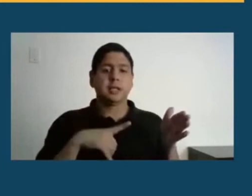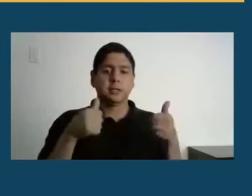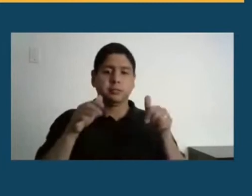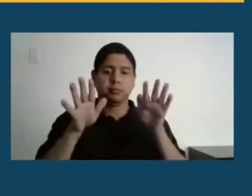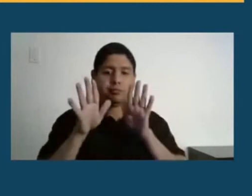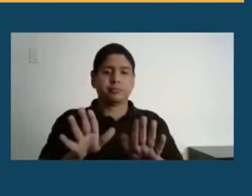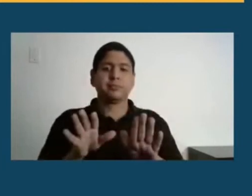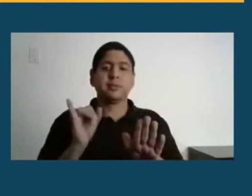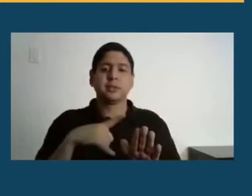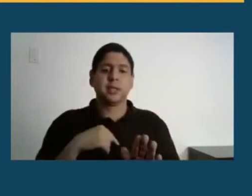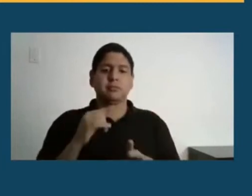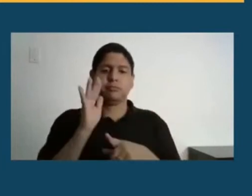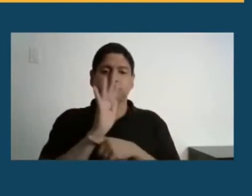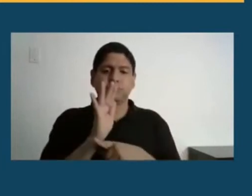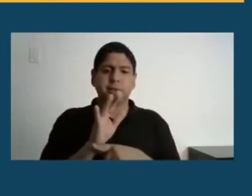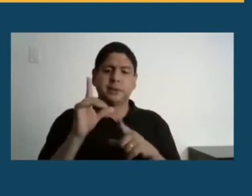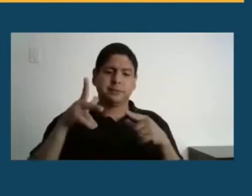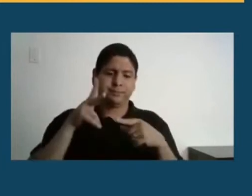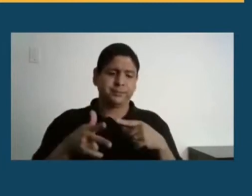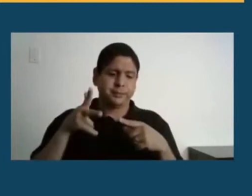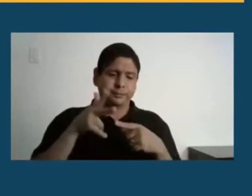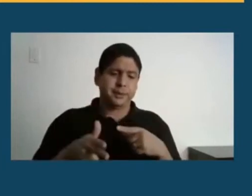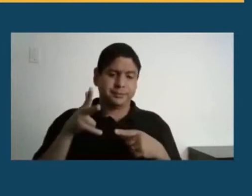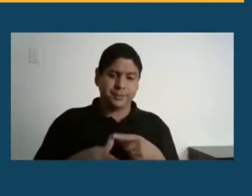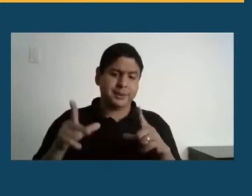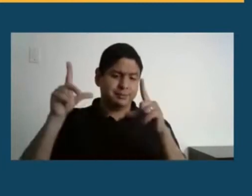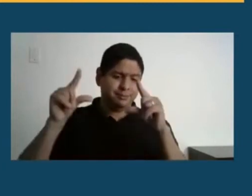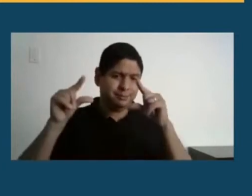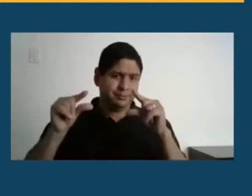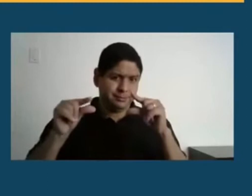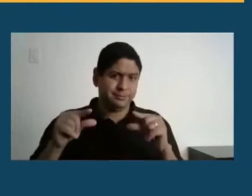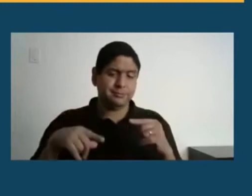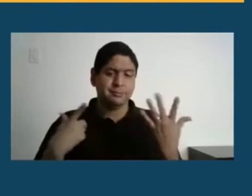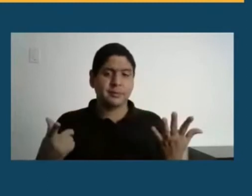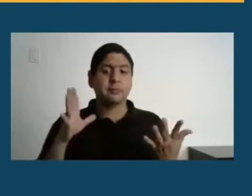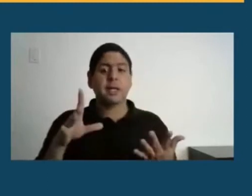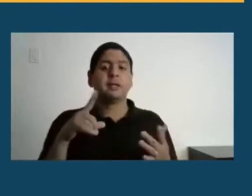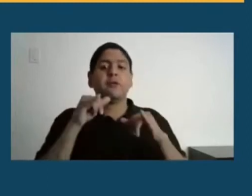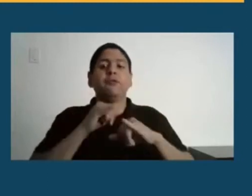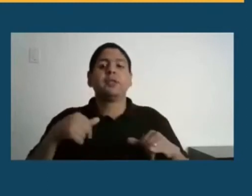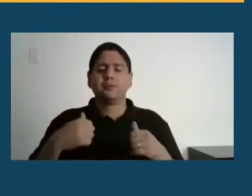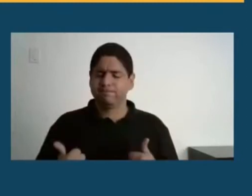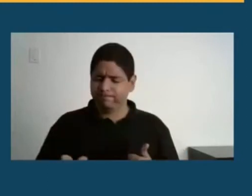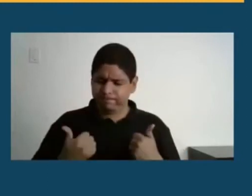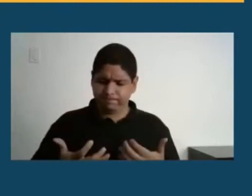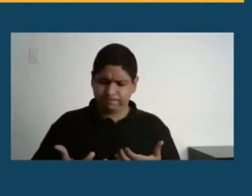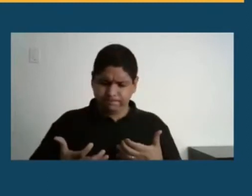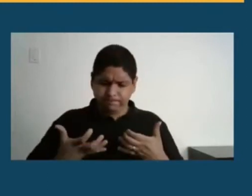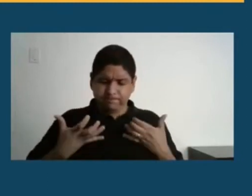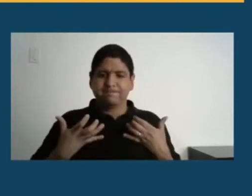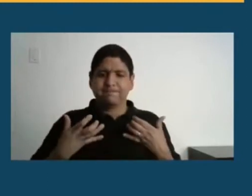financiamento continuar sofrendo os cortes que vem sofrendo, e eu trouxe porque é um orgulho estar aqui com a Fiocruz